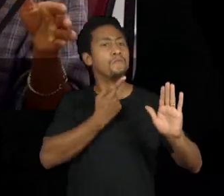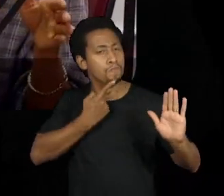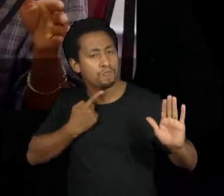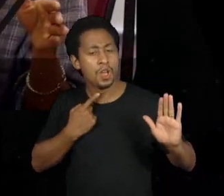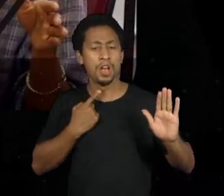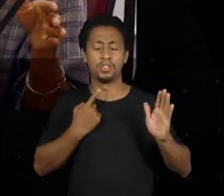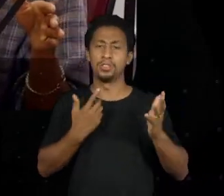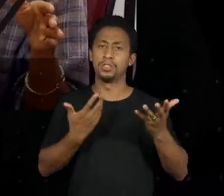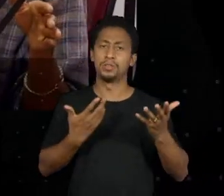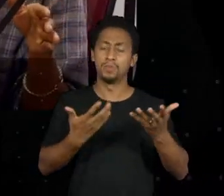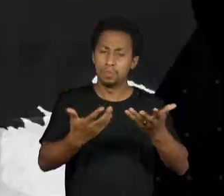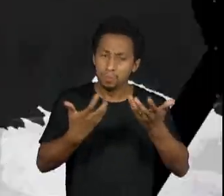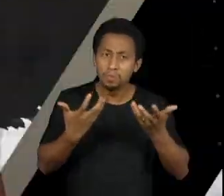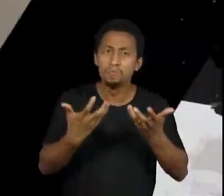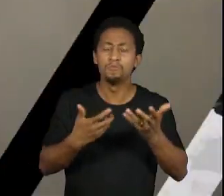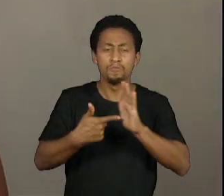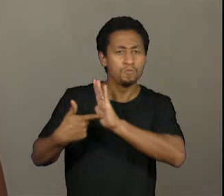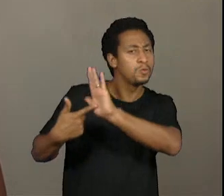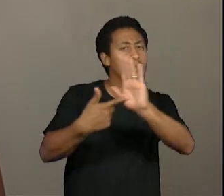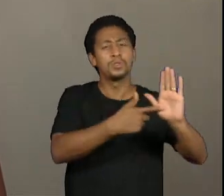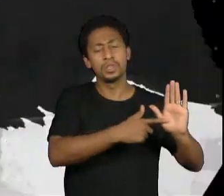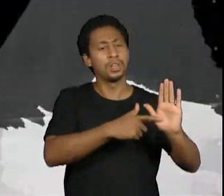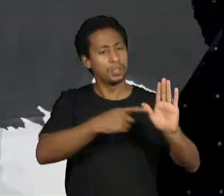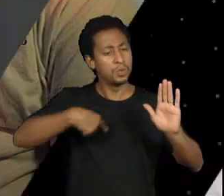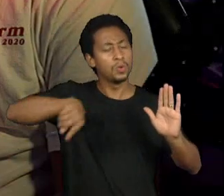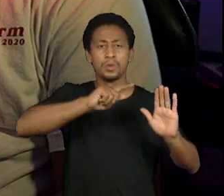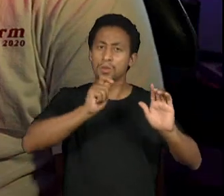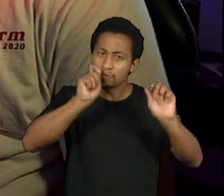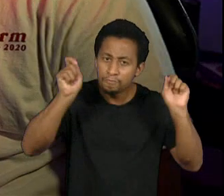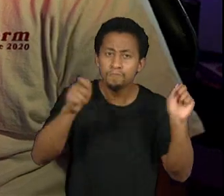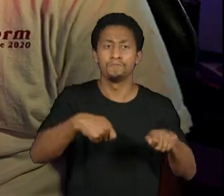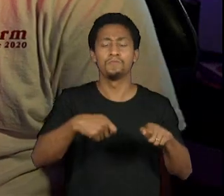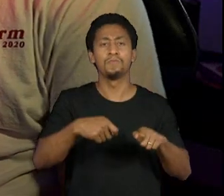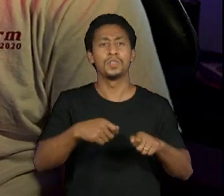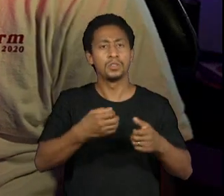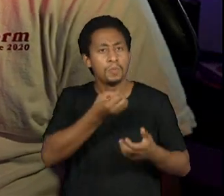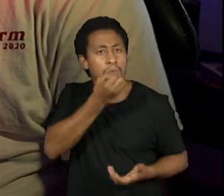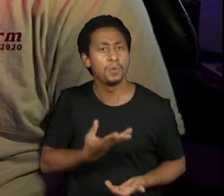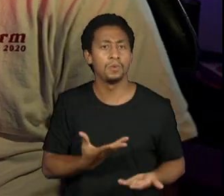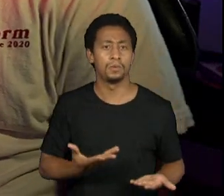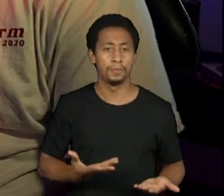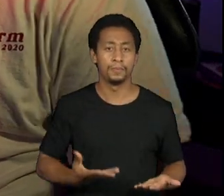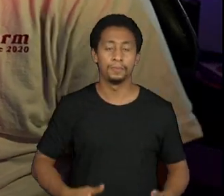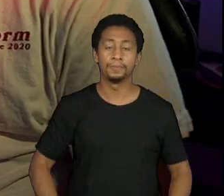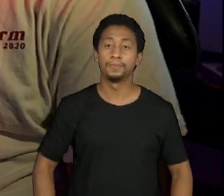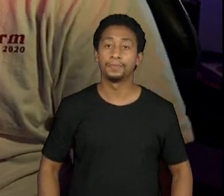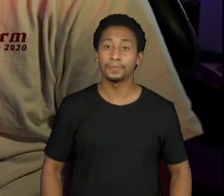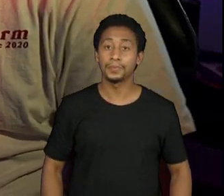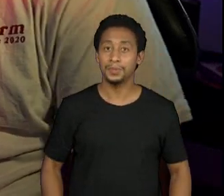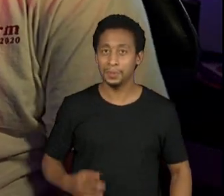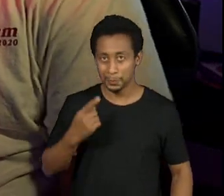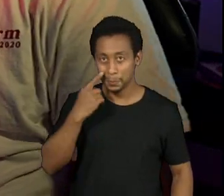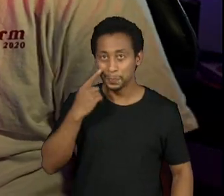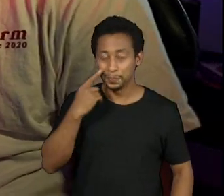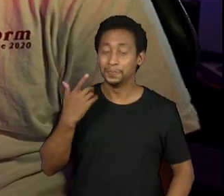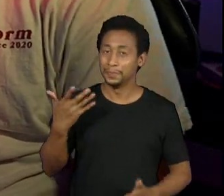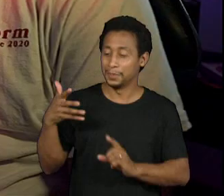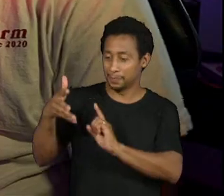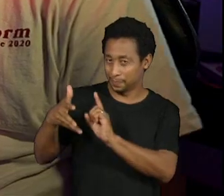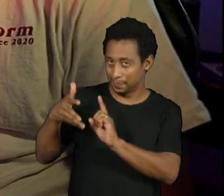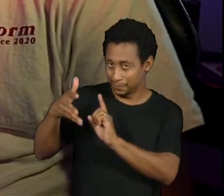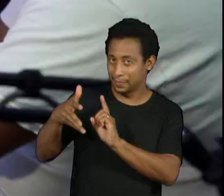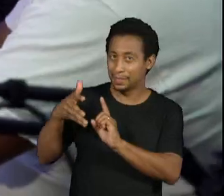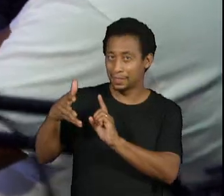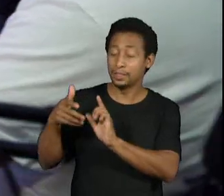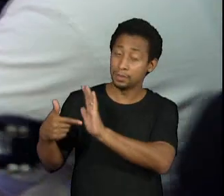vontade, entendeu? Que a gente é bom naquilo que a gente faz. Tem uma frase do Sérgio Weiss, é que essa história é nossa, deixa que